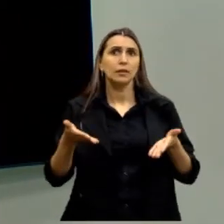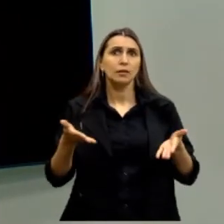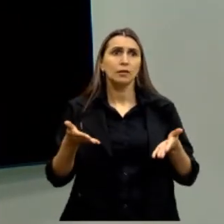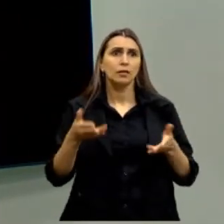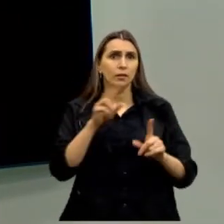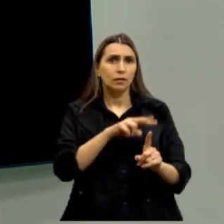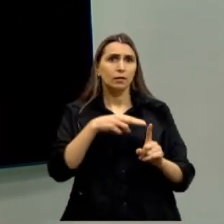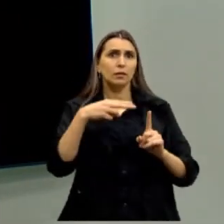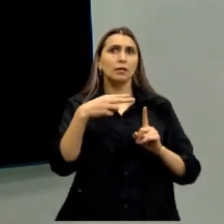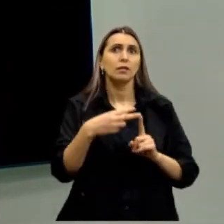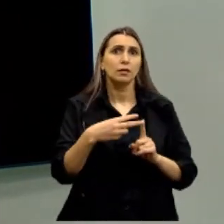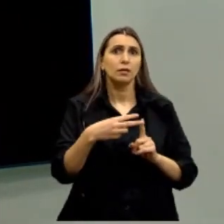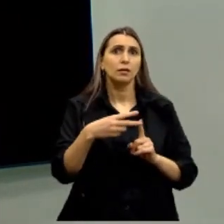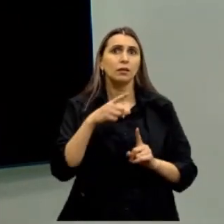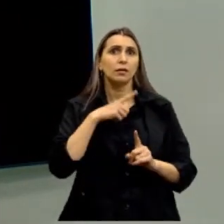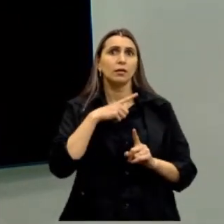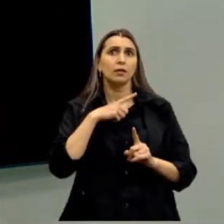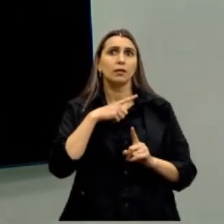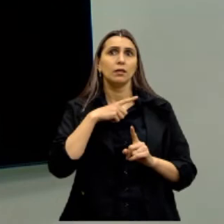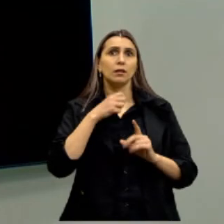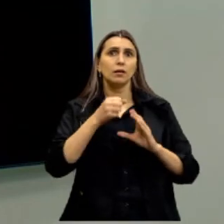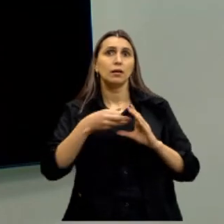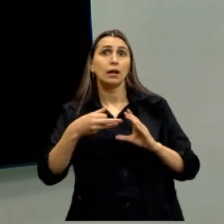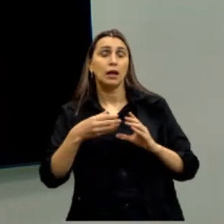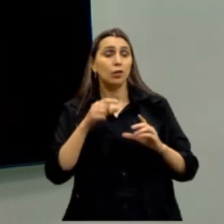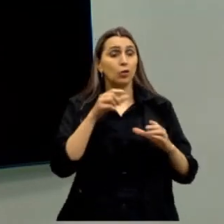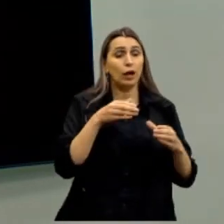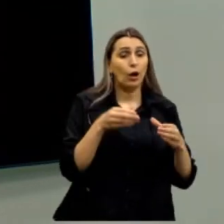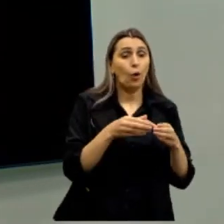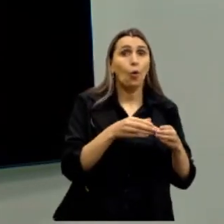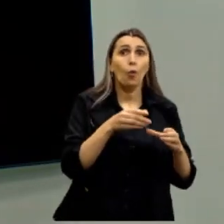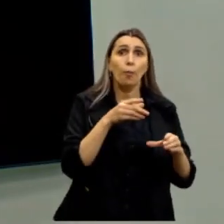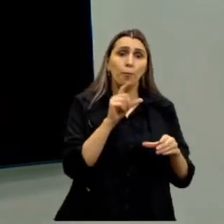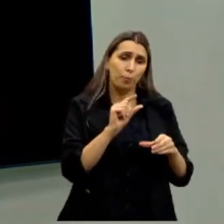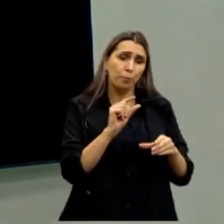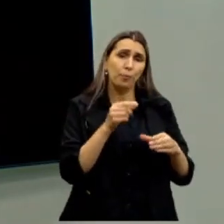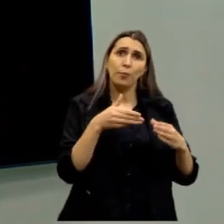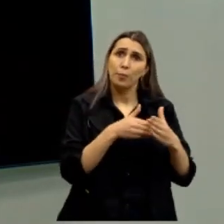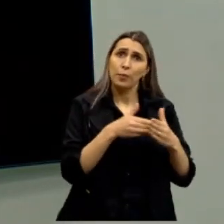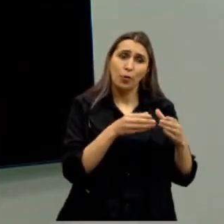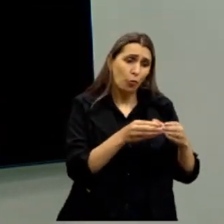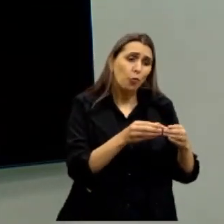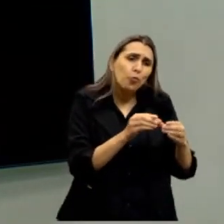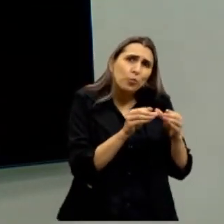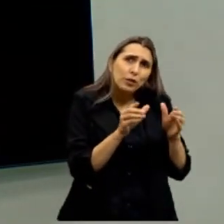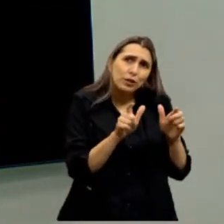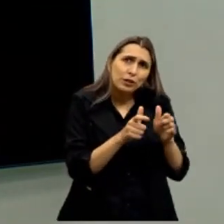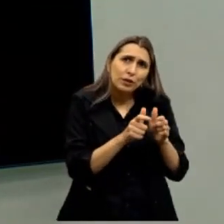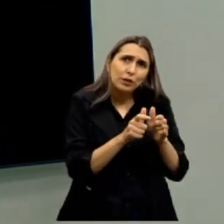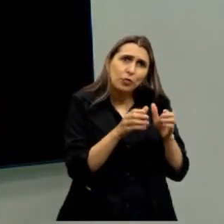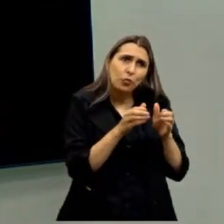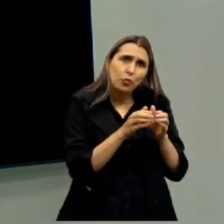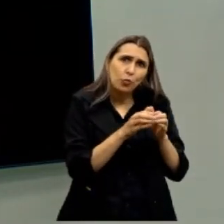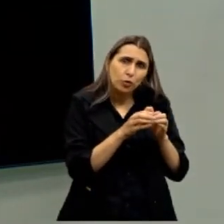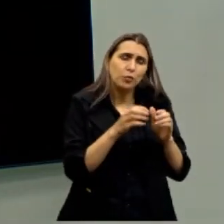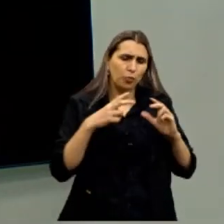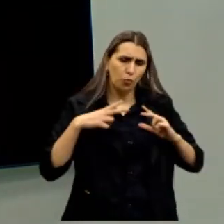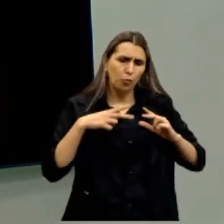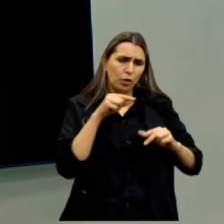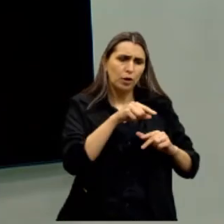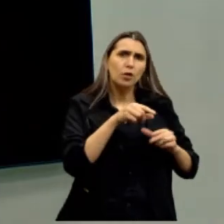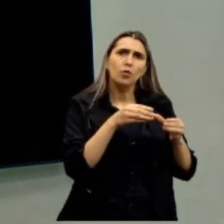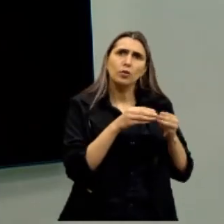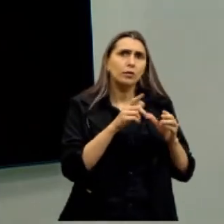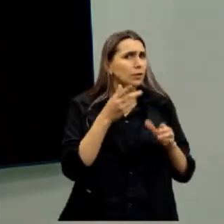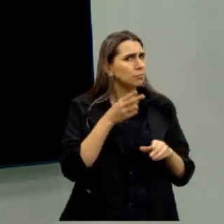visão de Anna Arendt, ela está restrita a pequenos grupos, a grupos muito pequenos. E aí, esses grupos